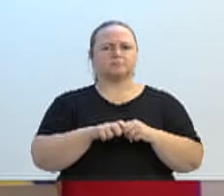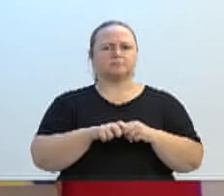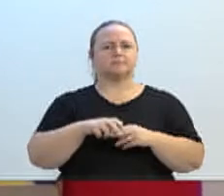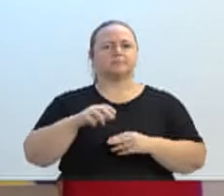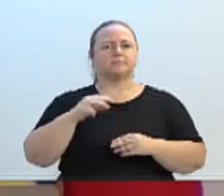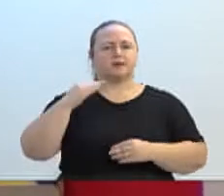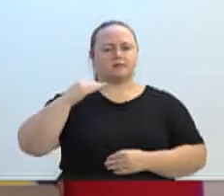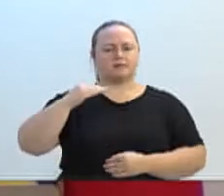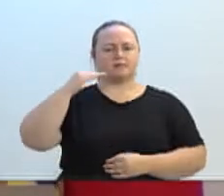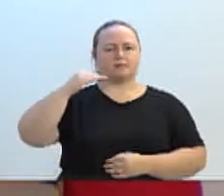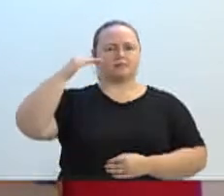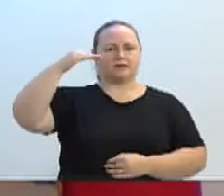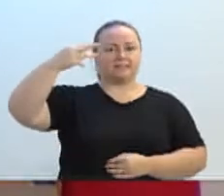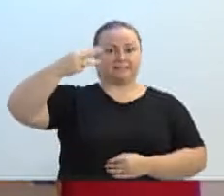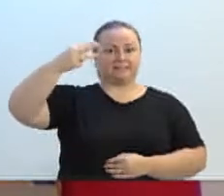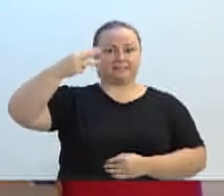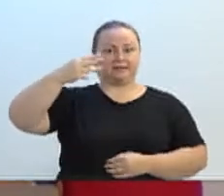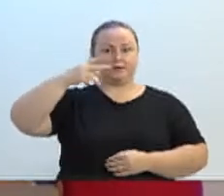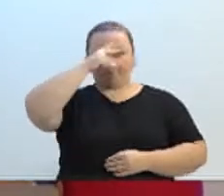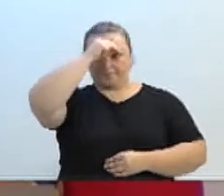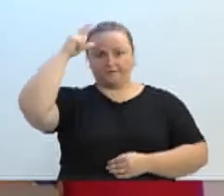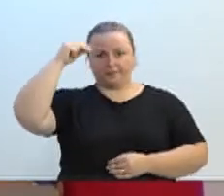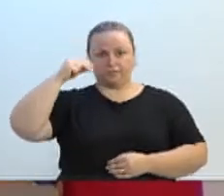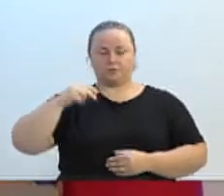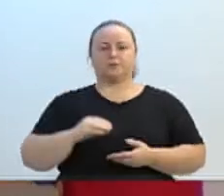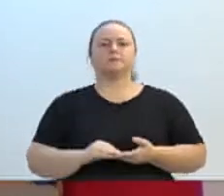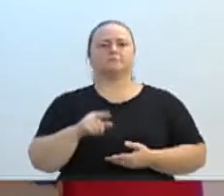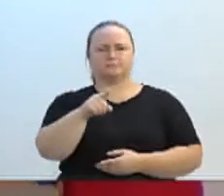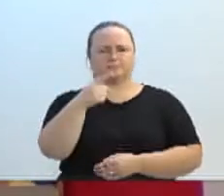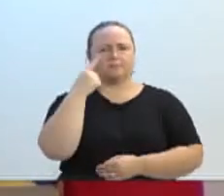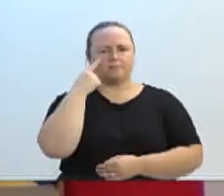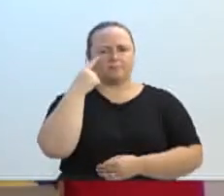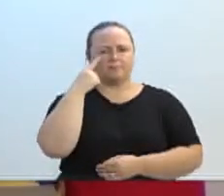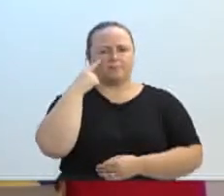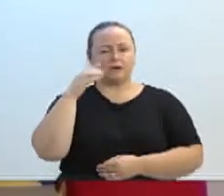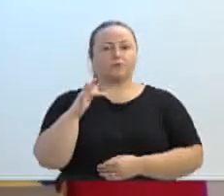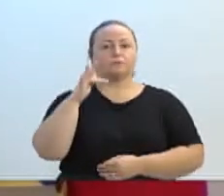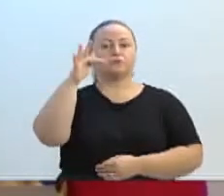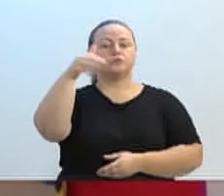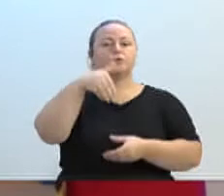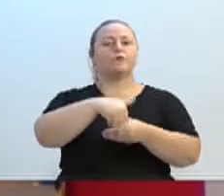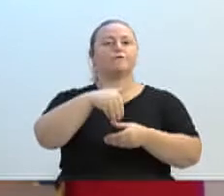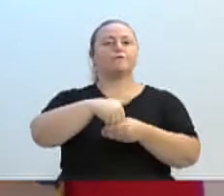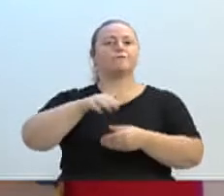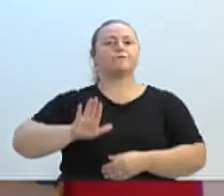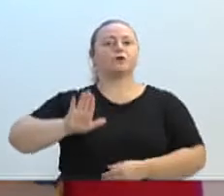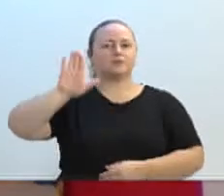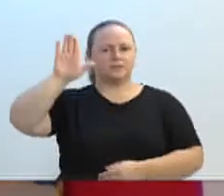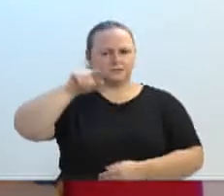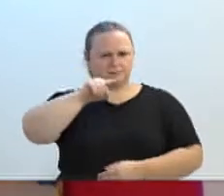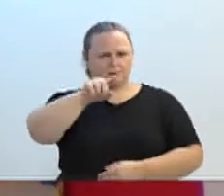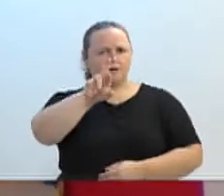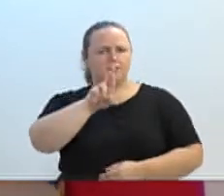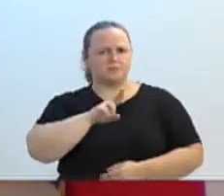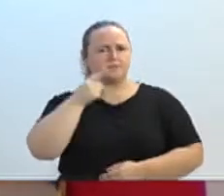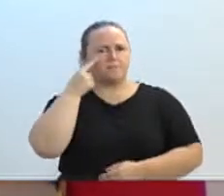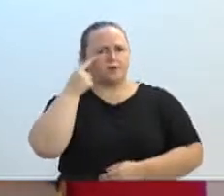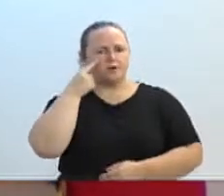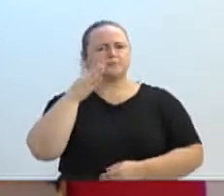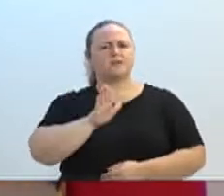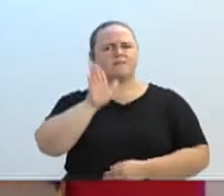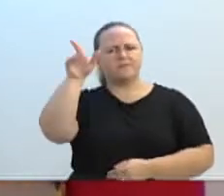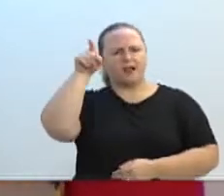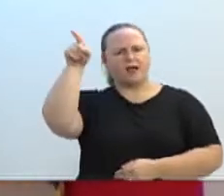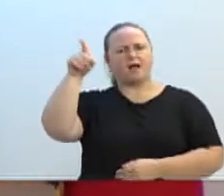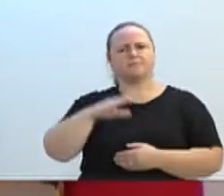vereador, o senhor vai ter o resultado nas urnas, prefeito, o senhor pode ter certeza. E pode ir lá na Tatutiba fazer uma live, lá, não tem